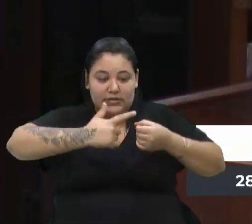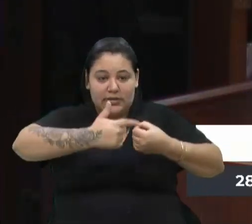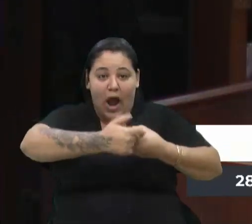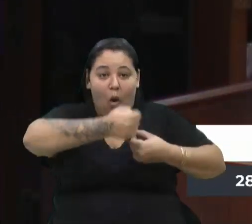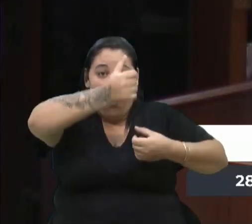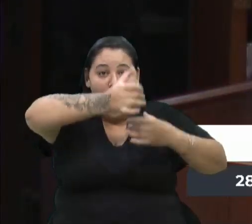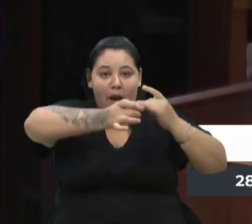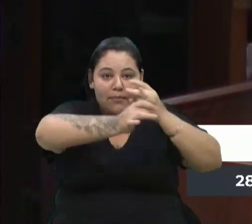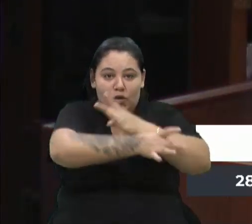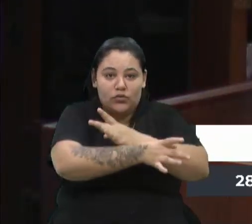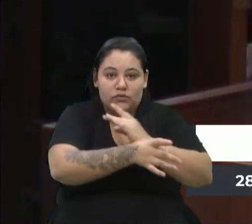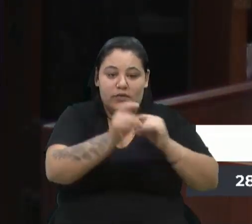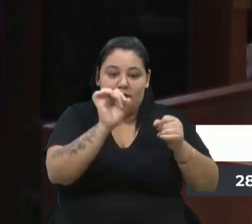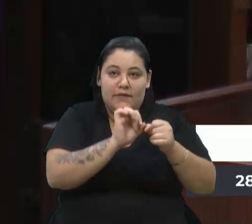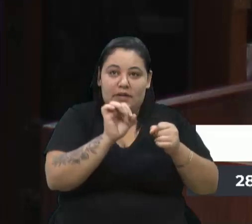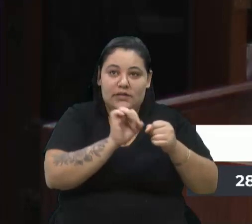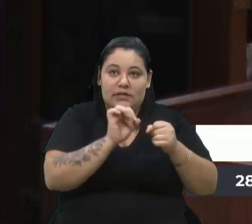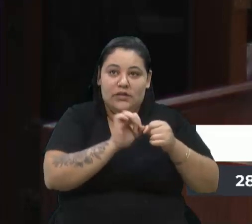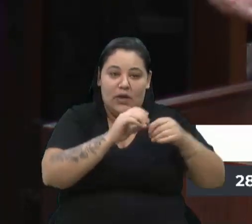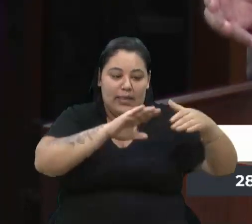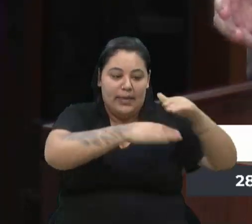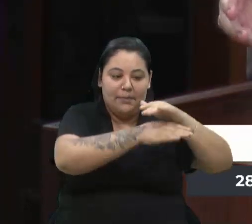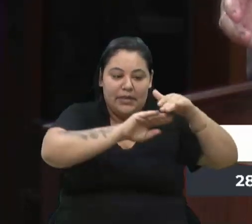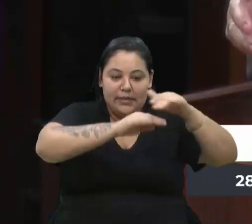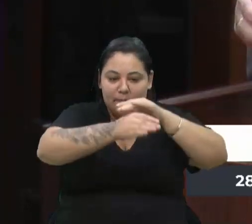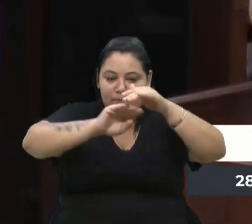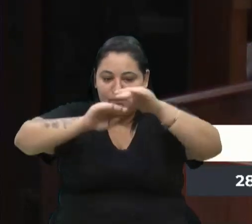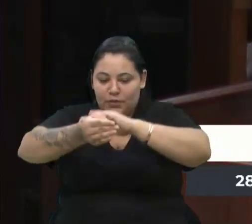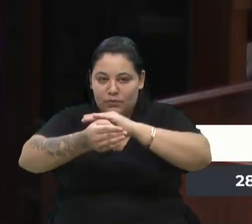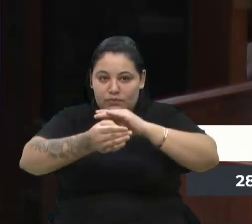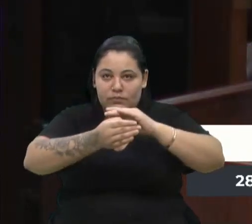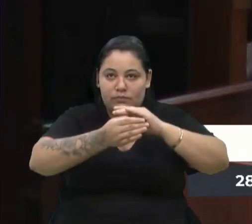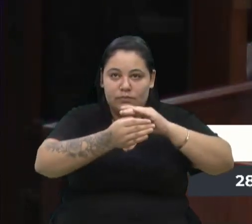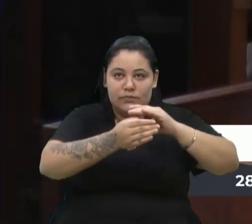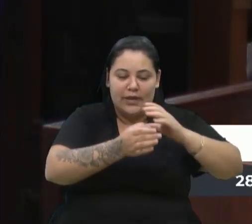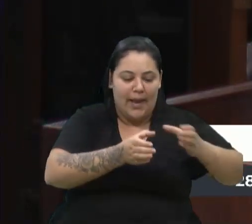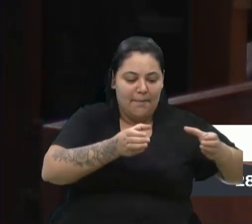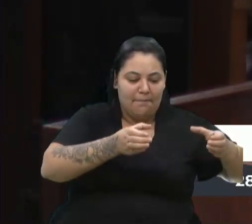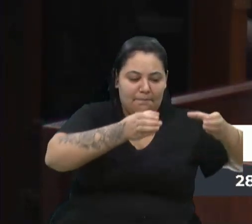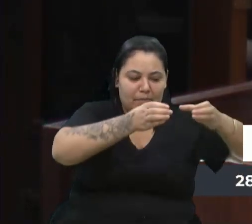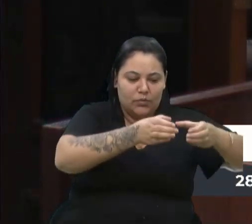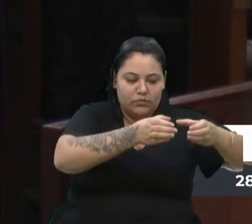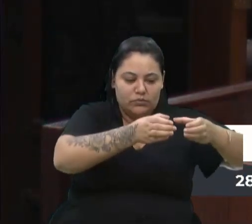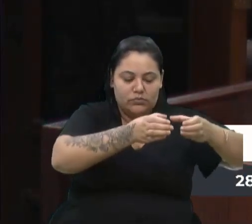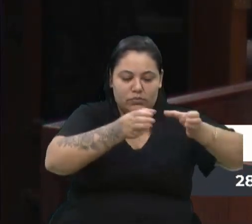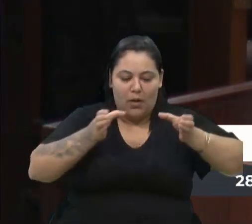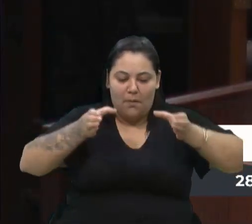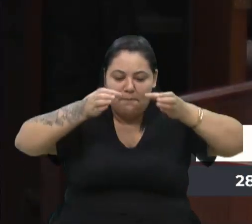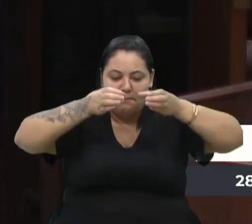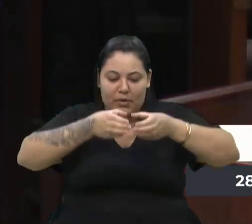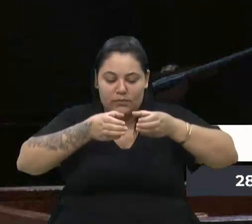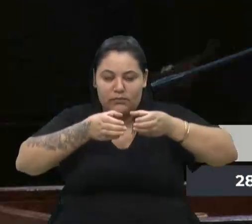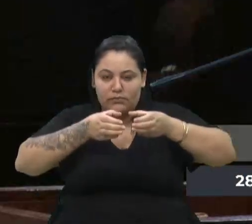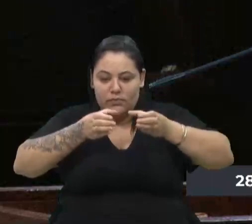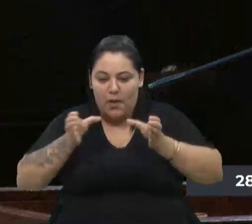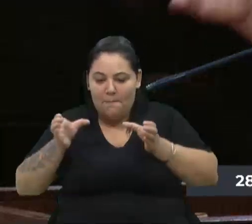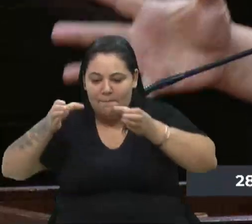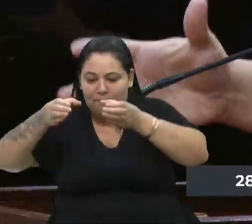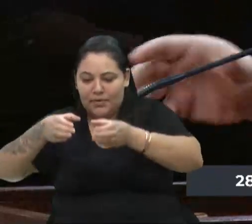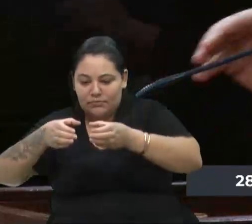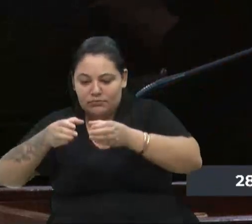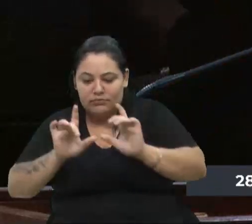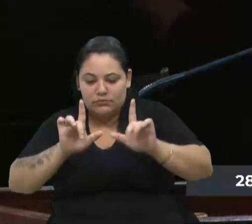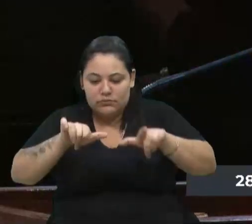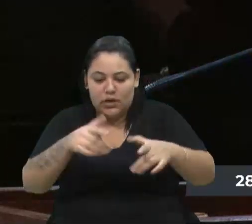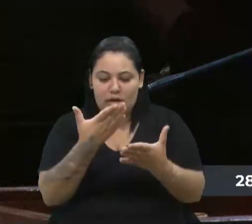vai fazendo a aclopação, um módulo com o outro vai acoplando e vai virando uma sala de